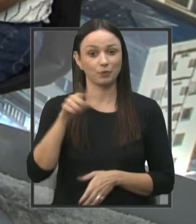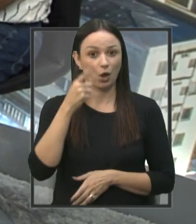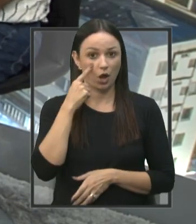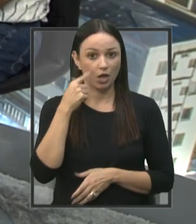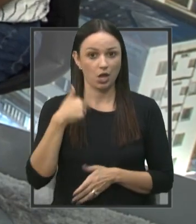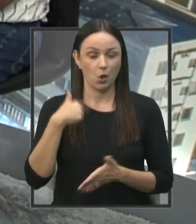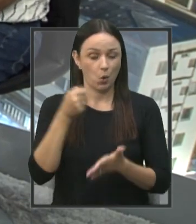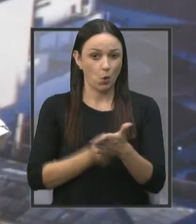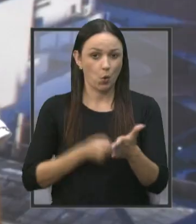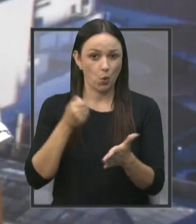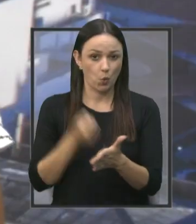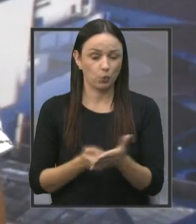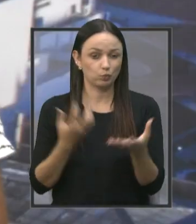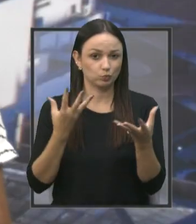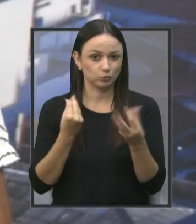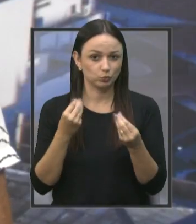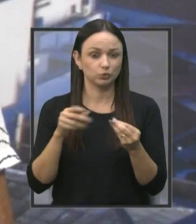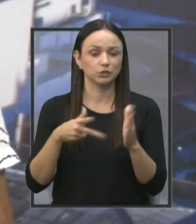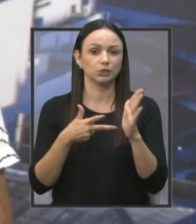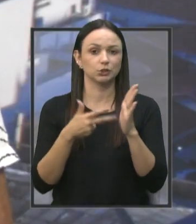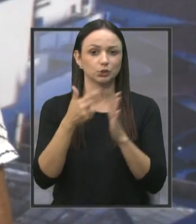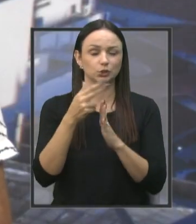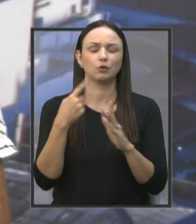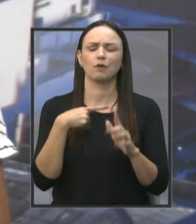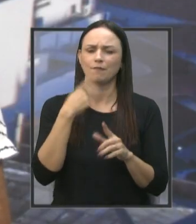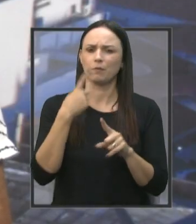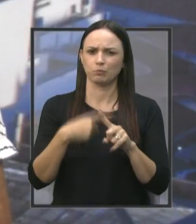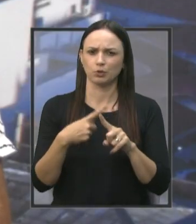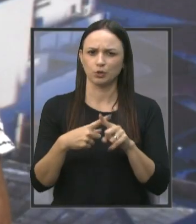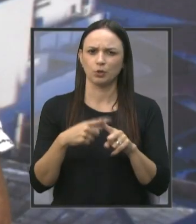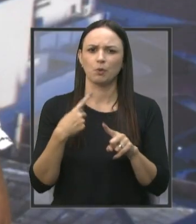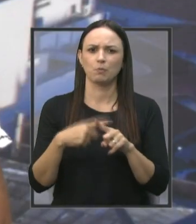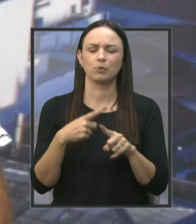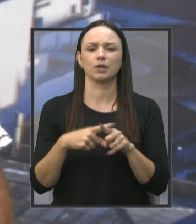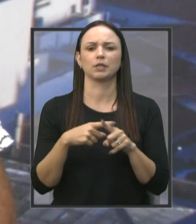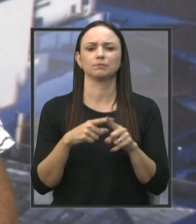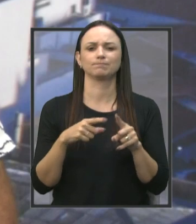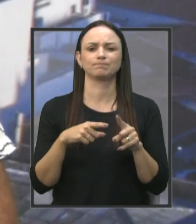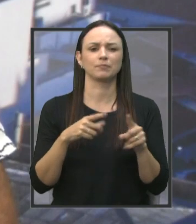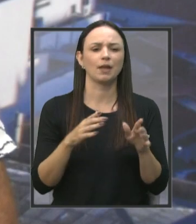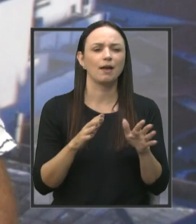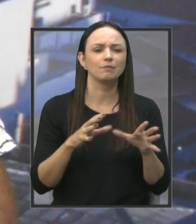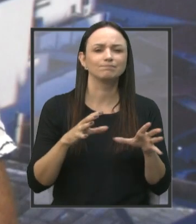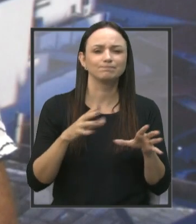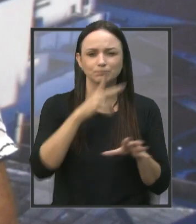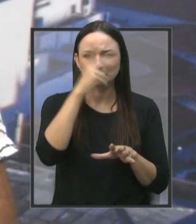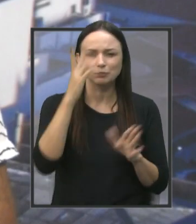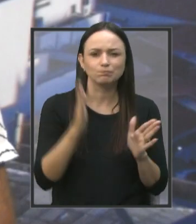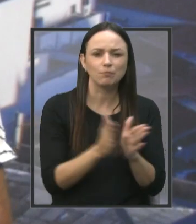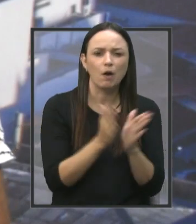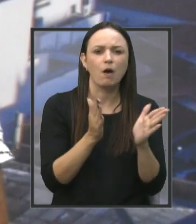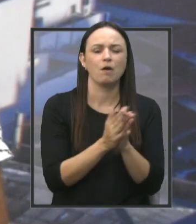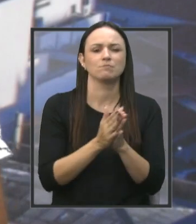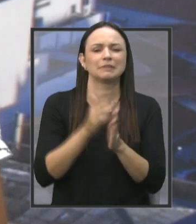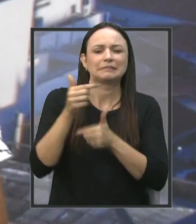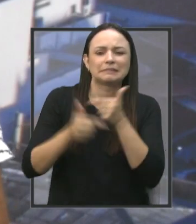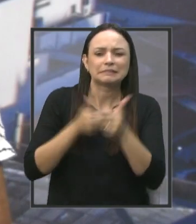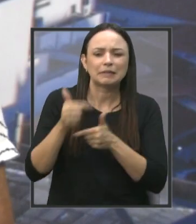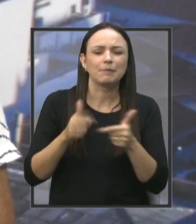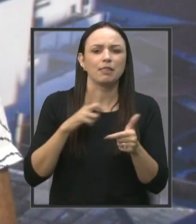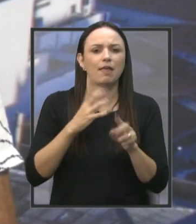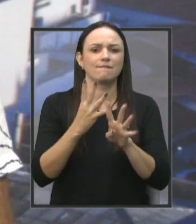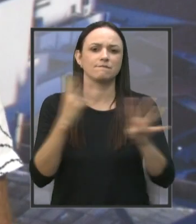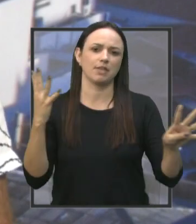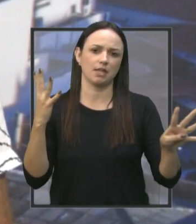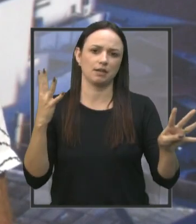muito pelas cirurgias, eu digo porquê. Porque a classe pobre, a classe operária, ela está numa fila danada, né,